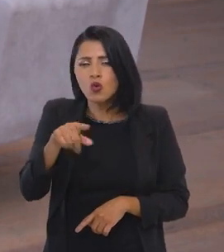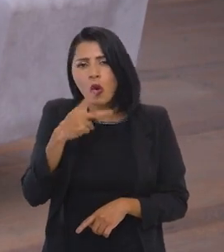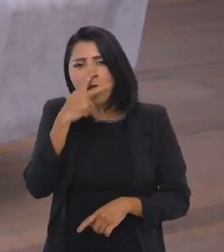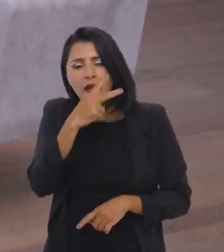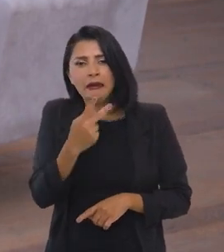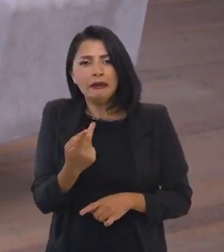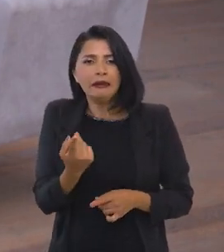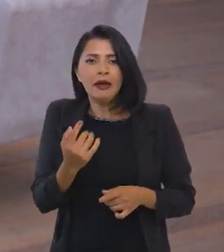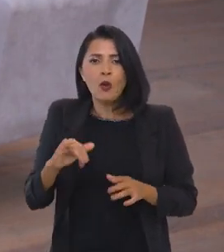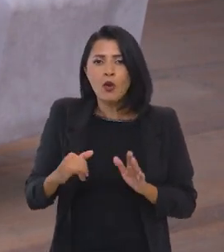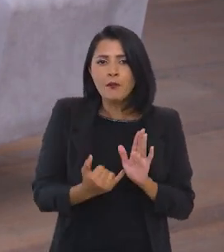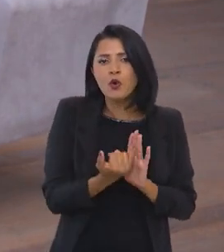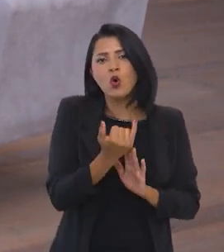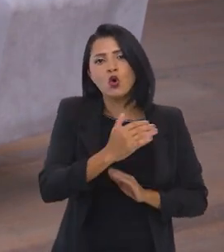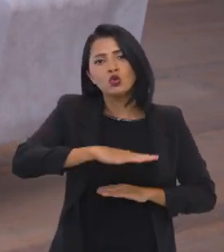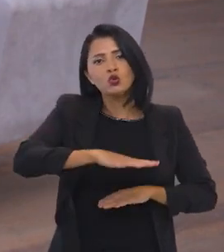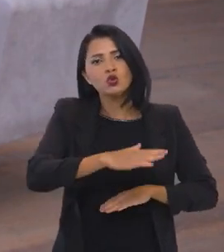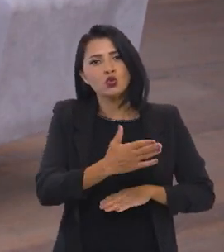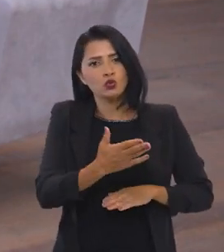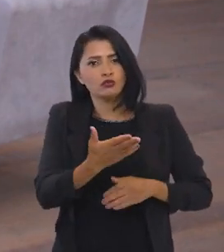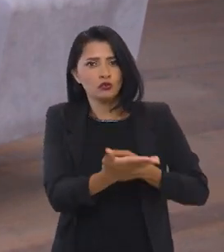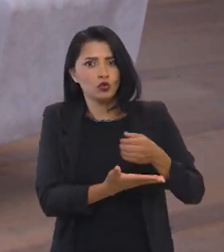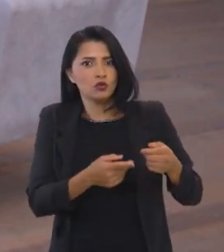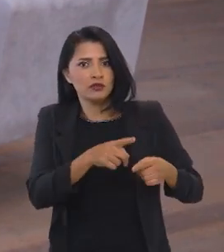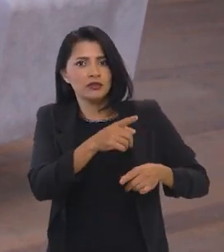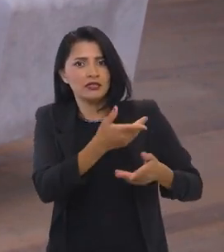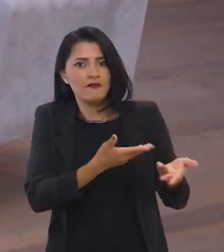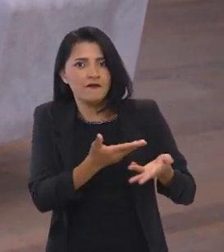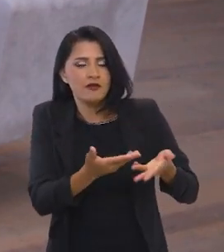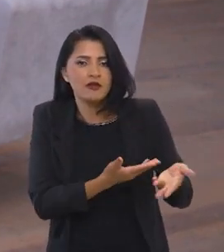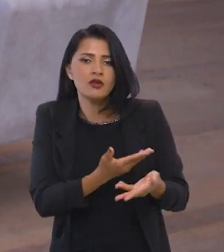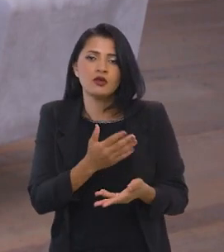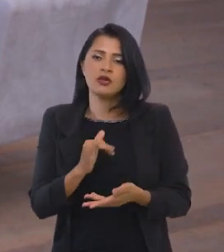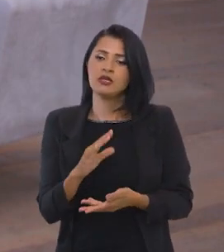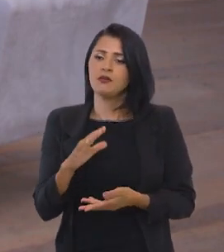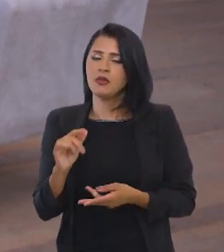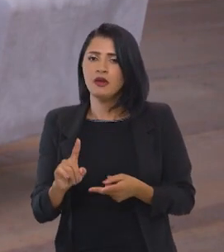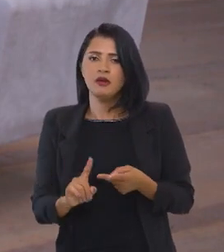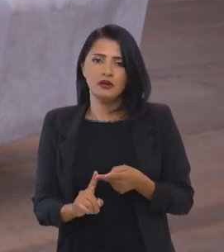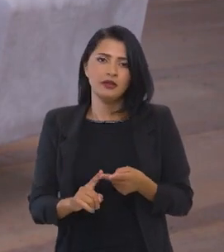parecido. O imposto sobre serviços é estadual, o ICMS é